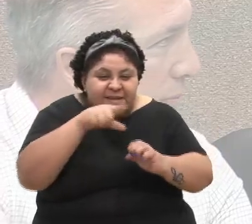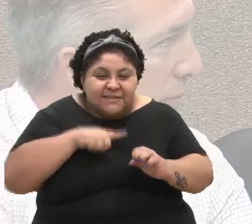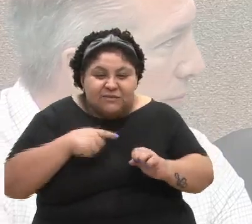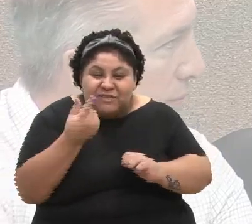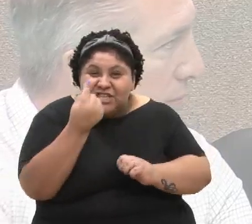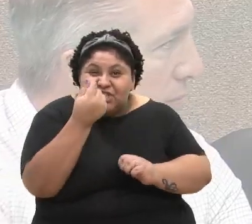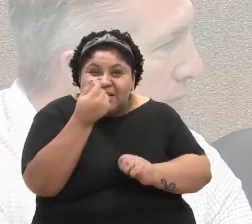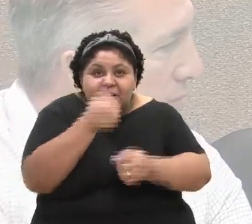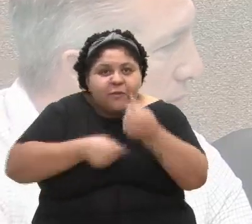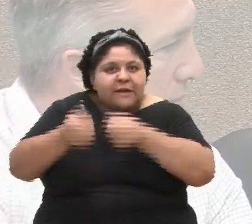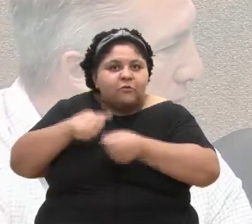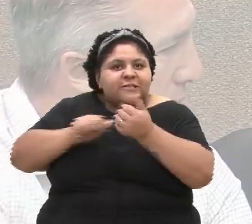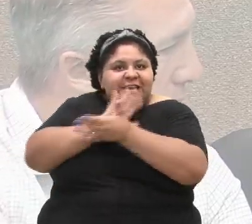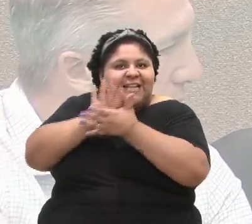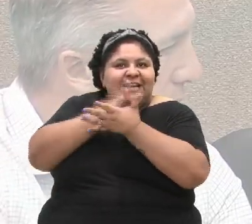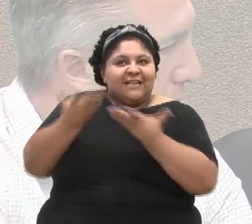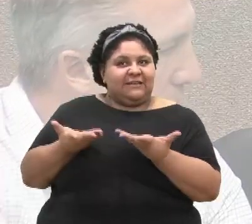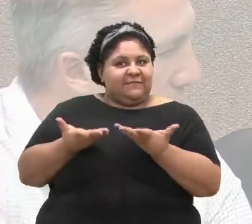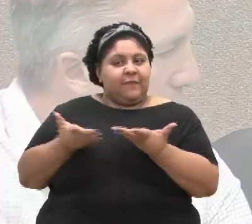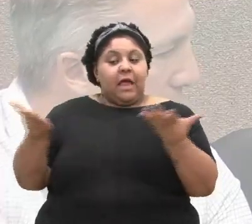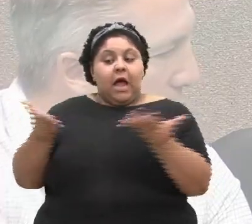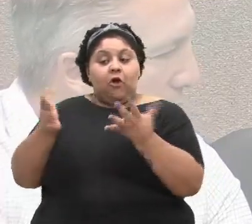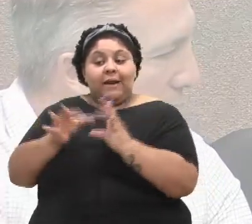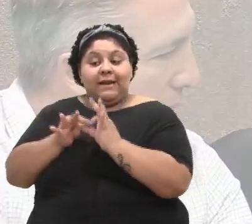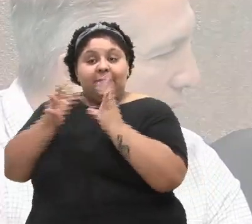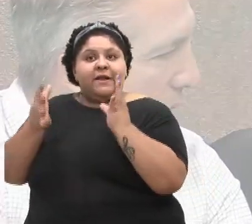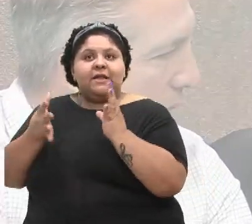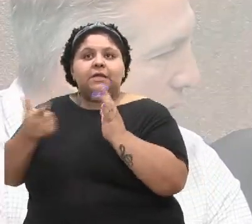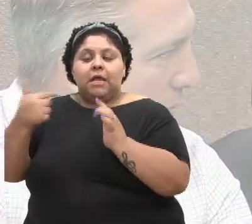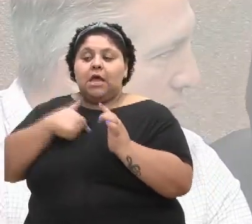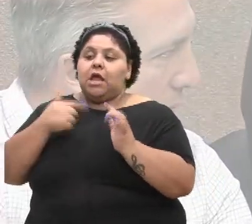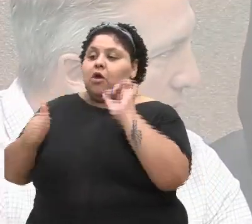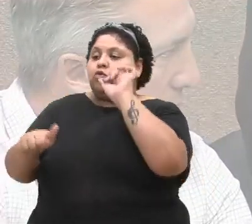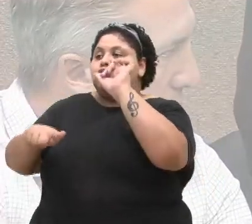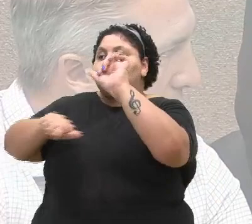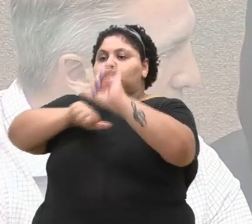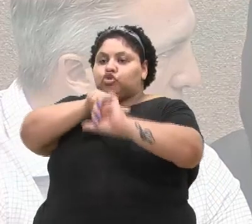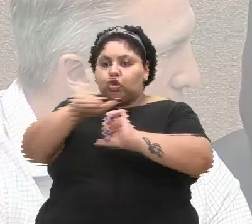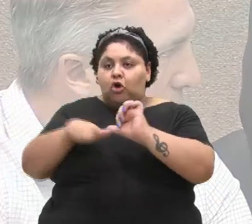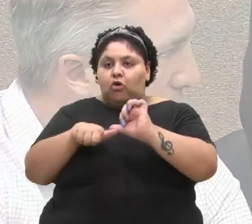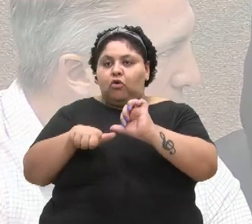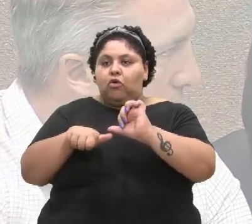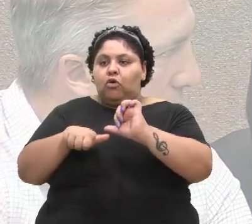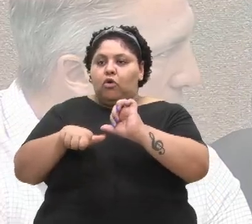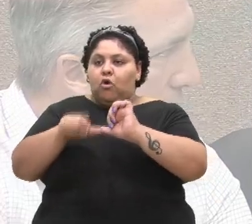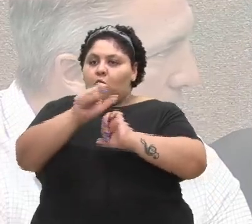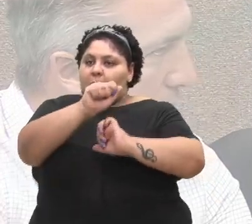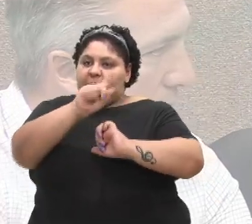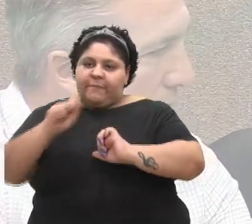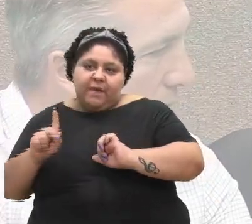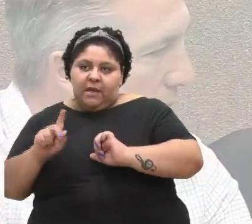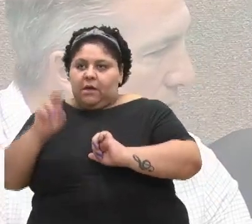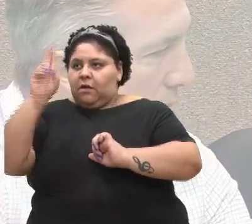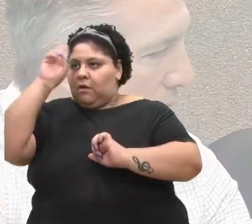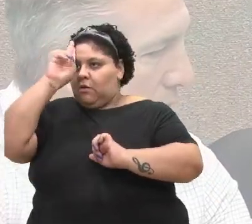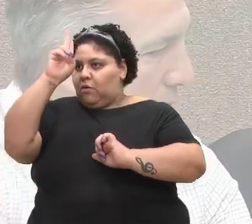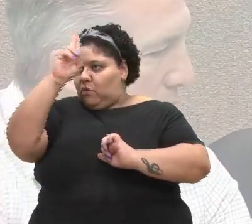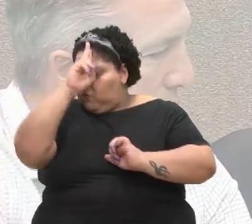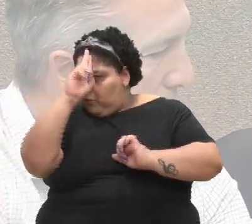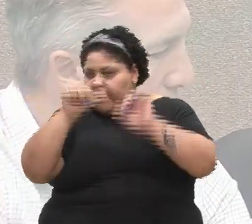Agora, a liberdade é, eu troco a Uber pela 99, eu troco o hotel pelo Airbnb,